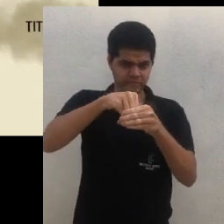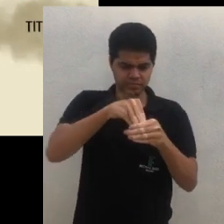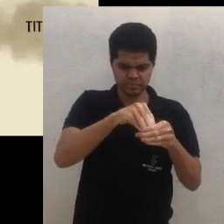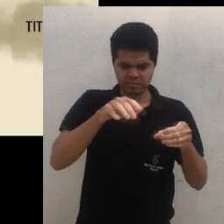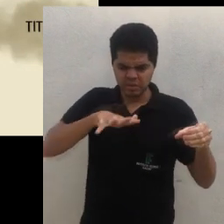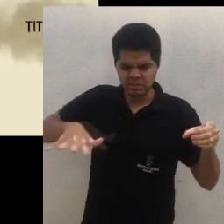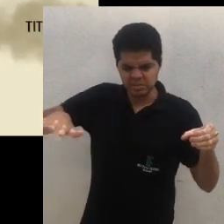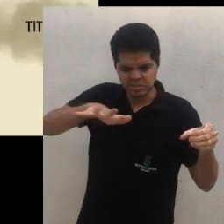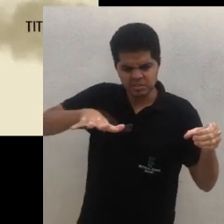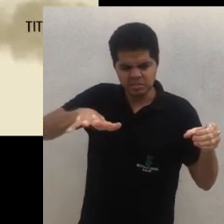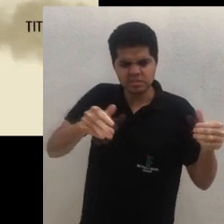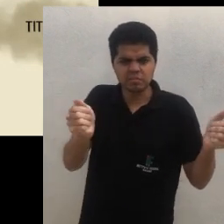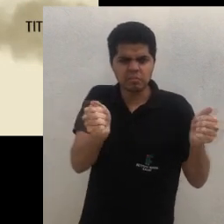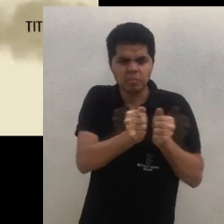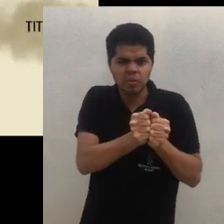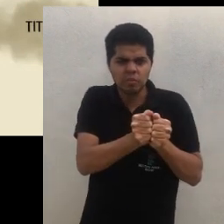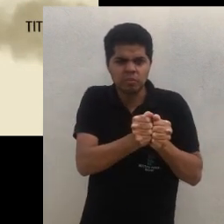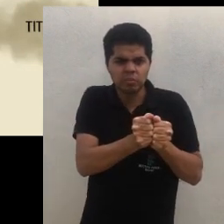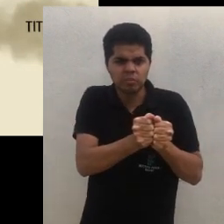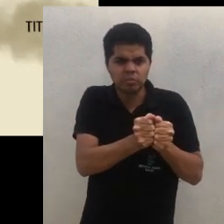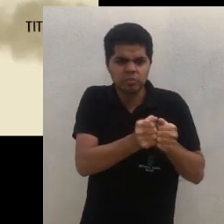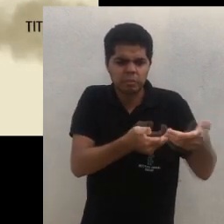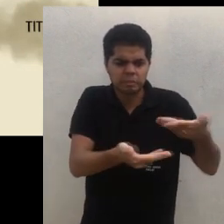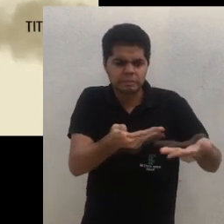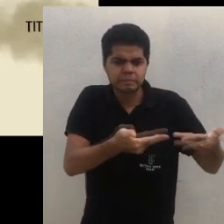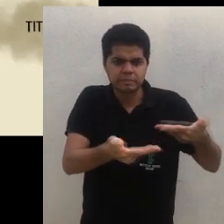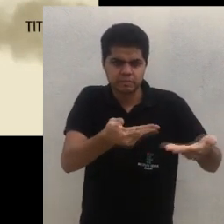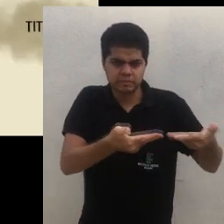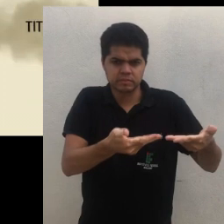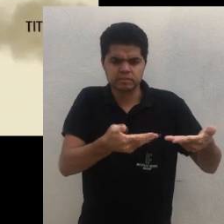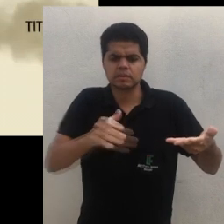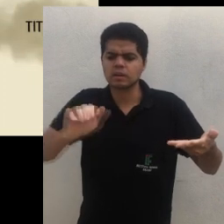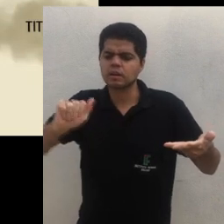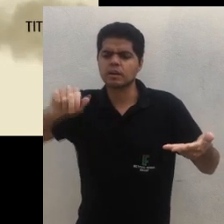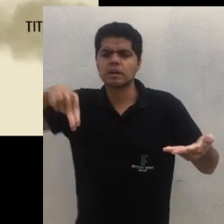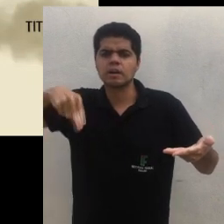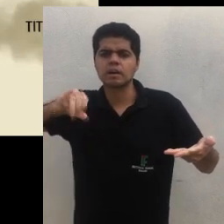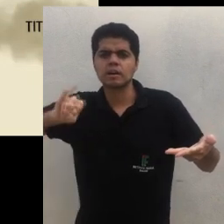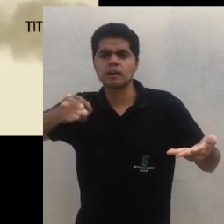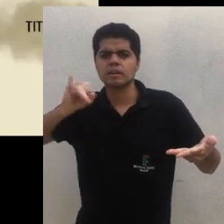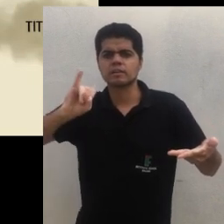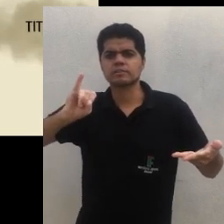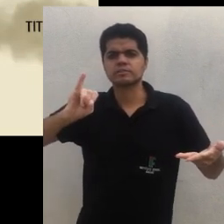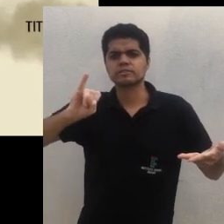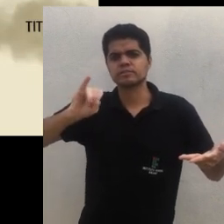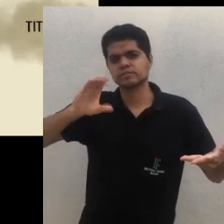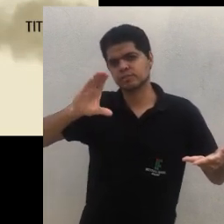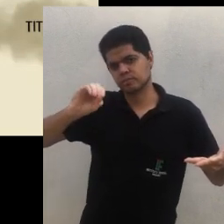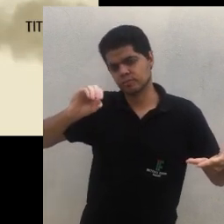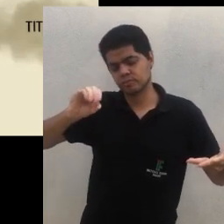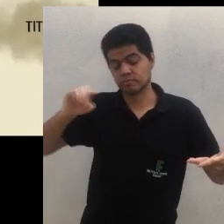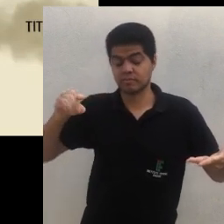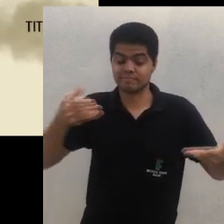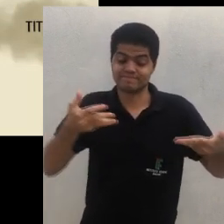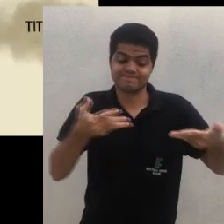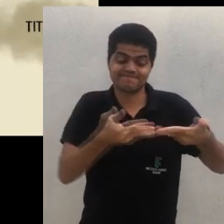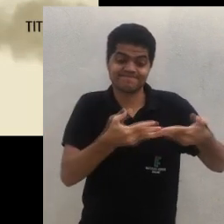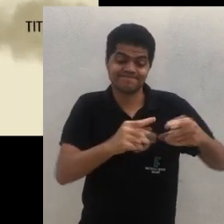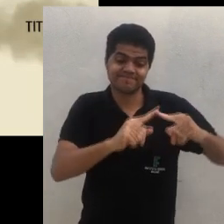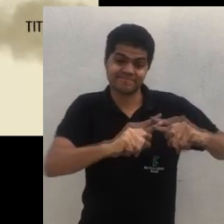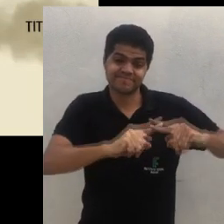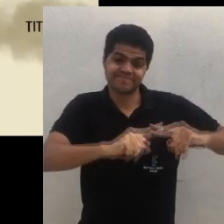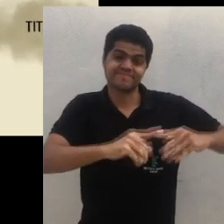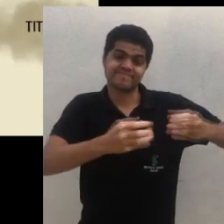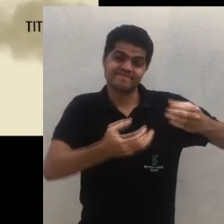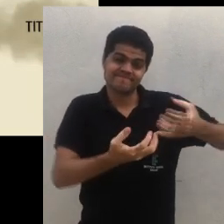aqui, no caso, o angico, aí ele vai competir com a raiz do café. Eles produzem biomassa, então, qual